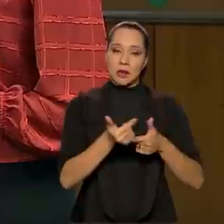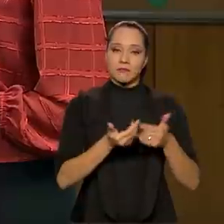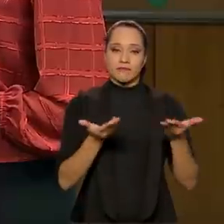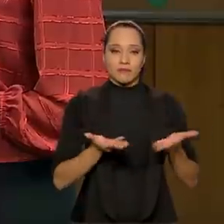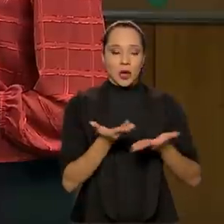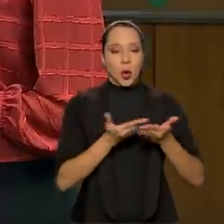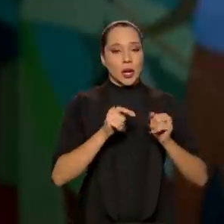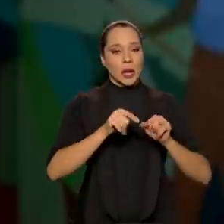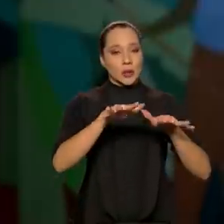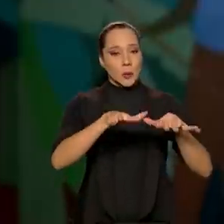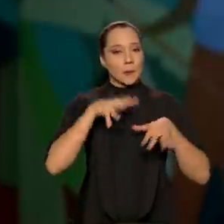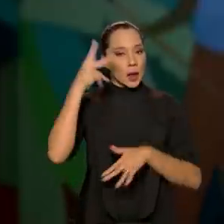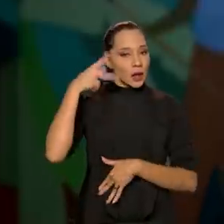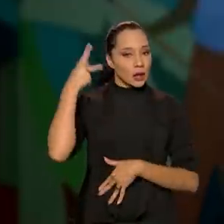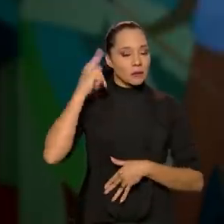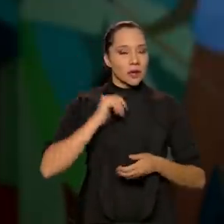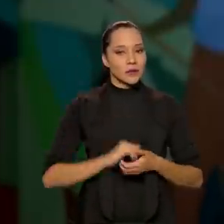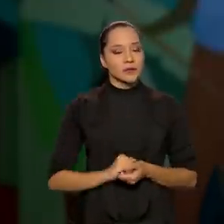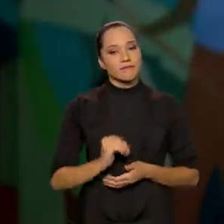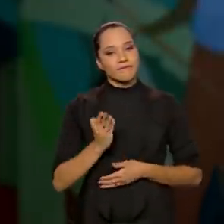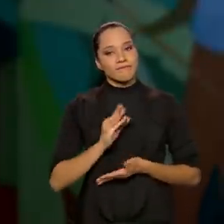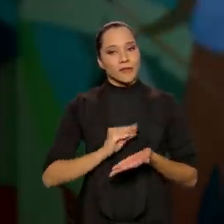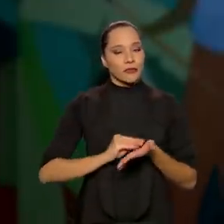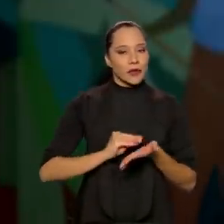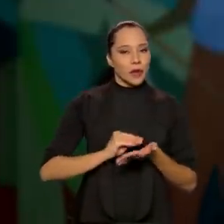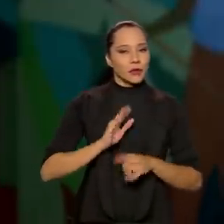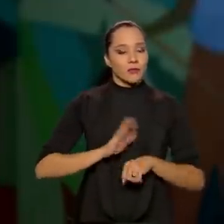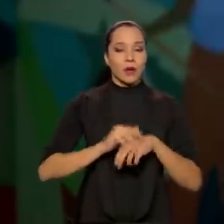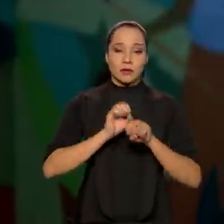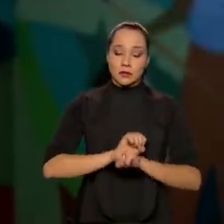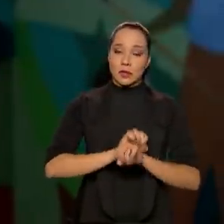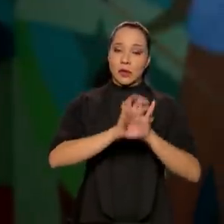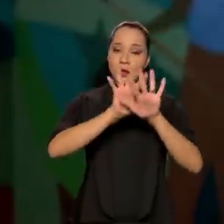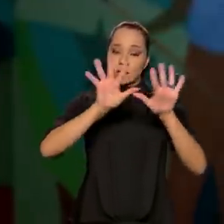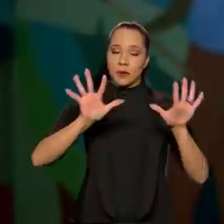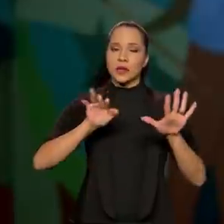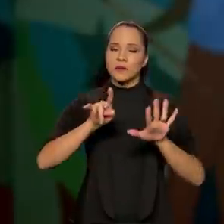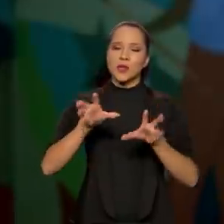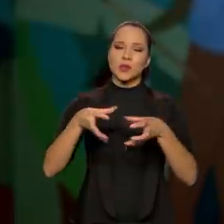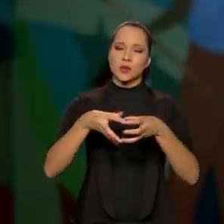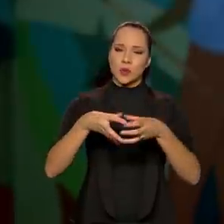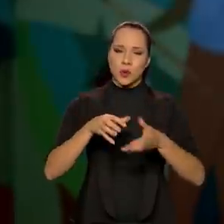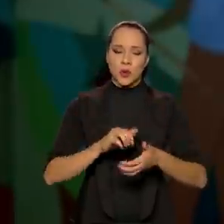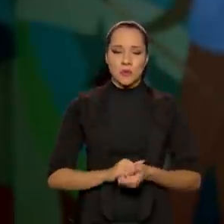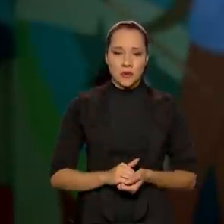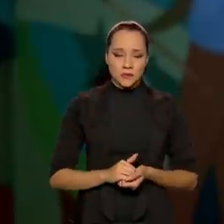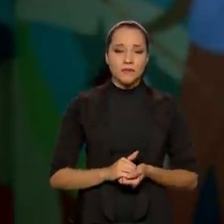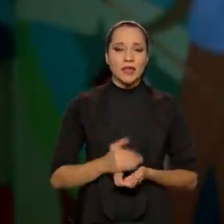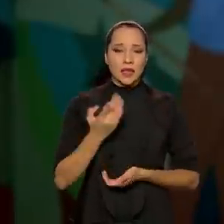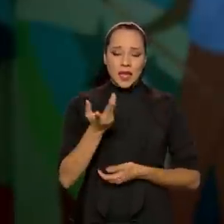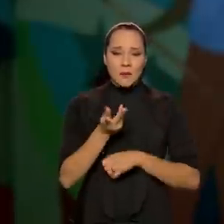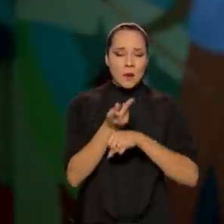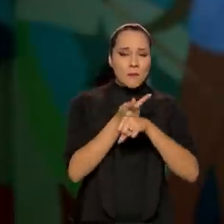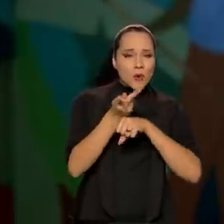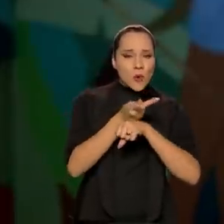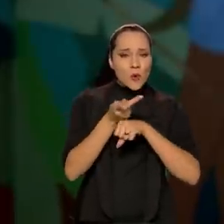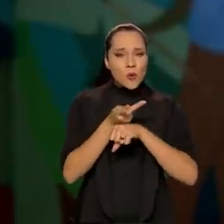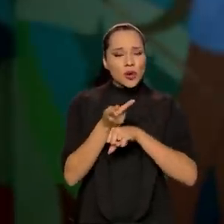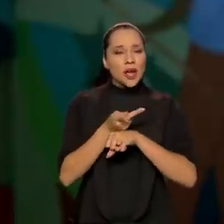no parlamento, que falta mais transparência para esses órgãos, né? Para buscar